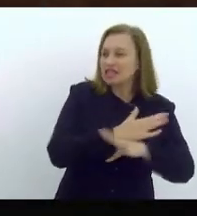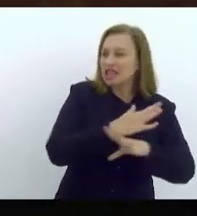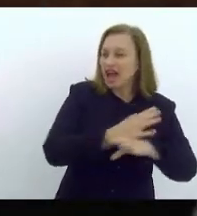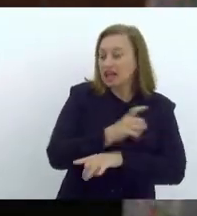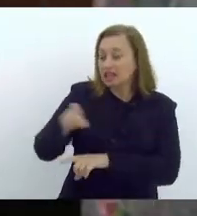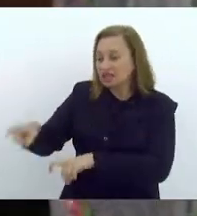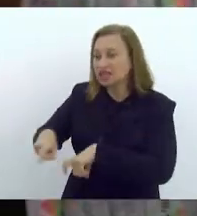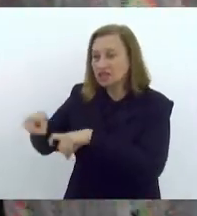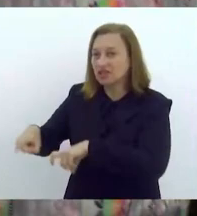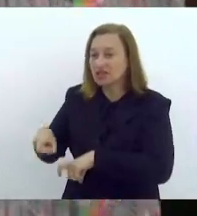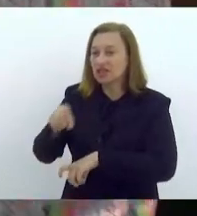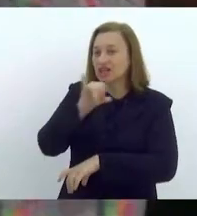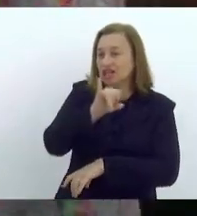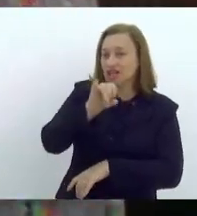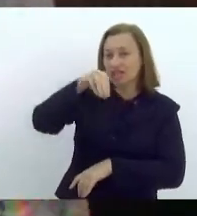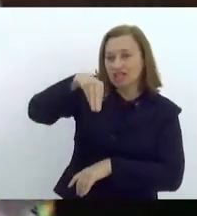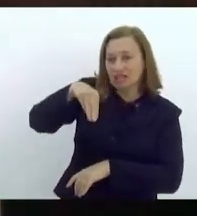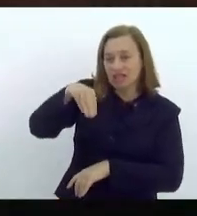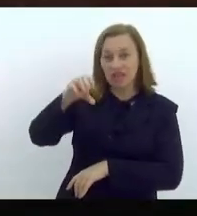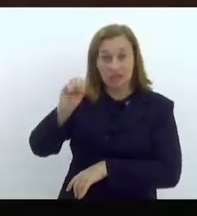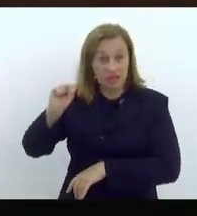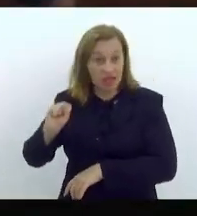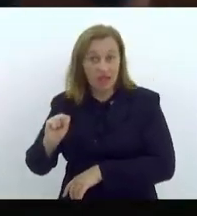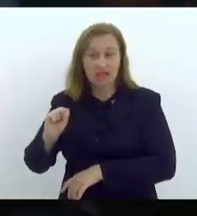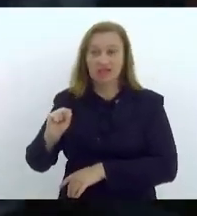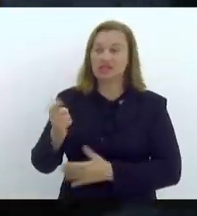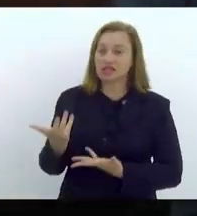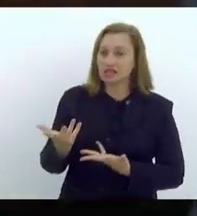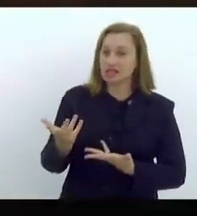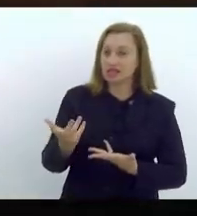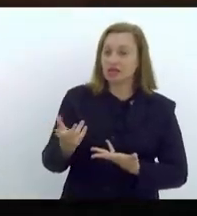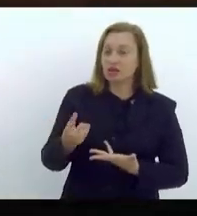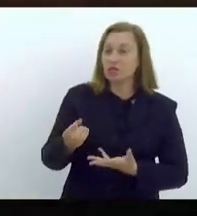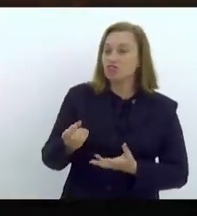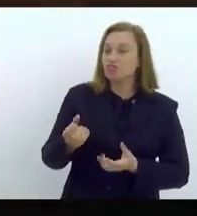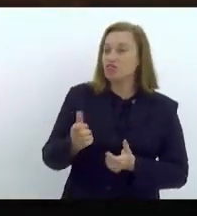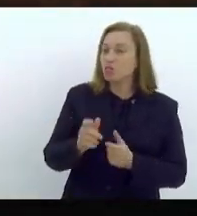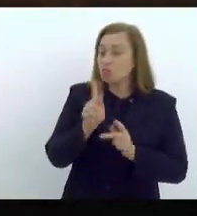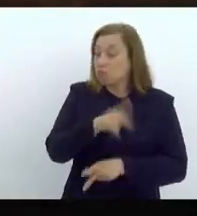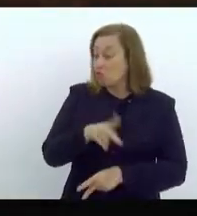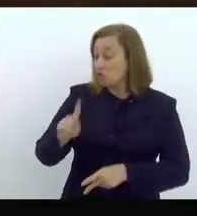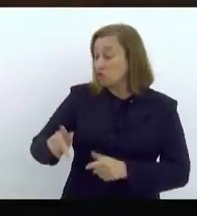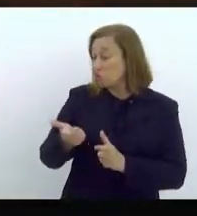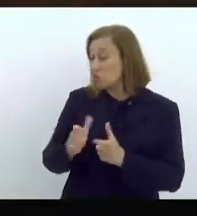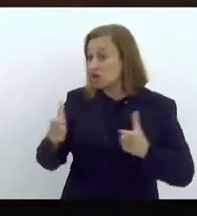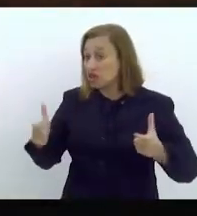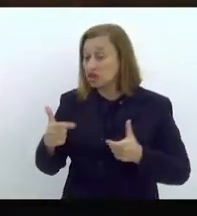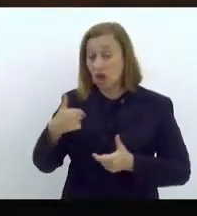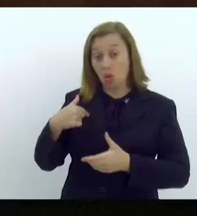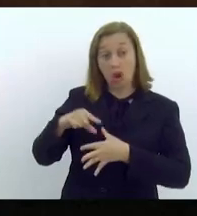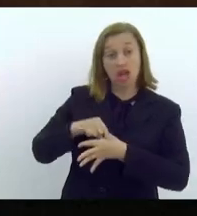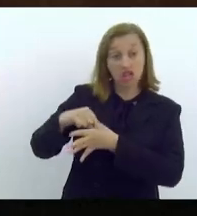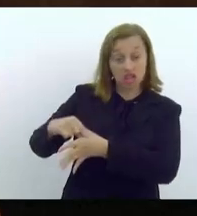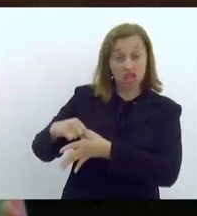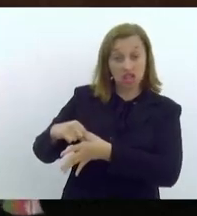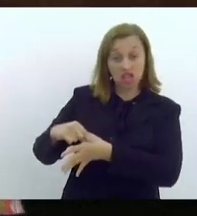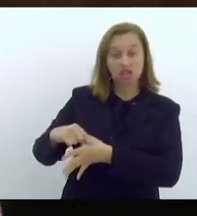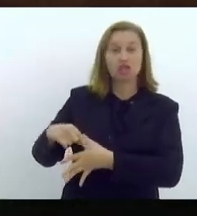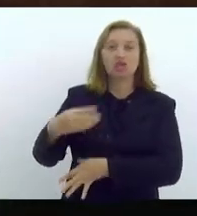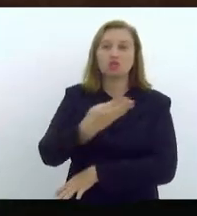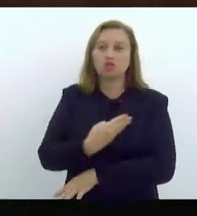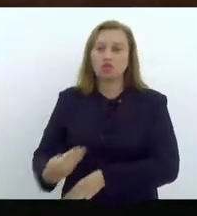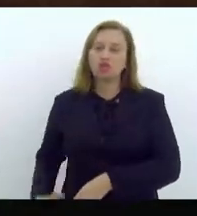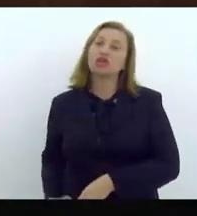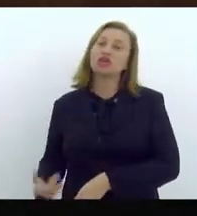com o ICMS, que foi o grande mentor de tudo isso, no tempo que eu era líder do governo, tinha como vice-líder o meu